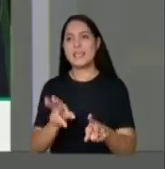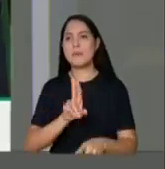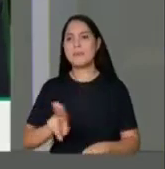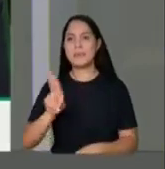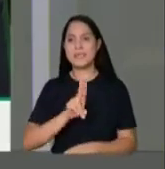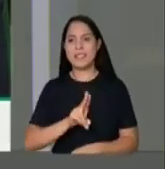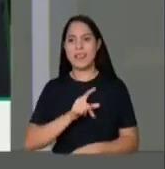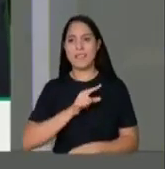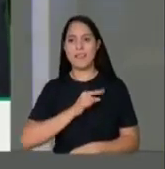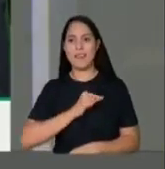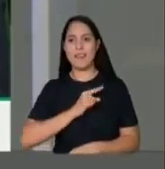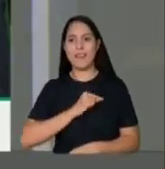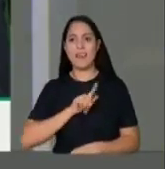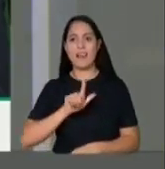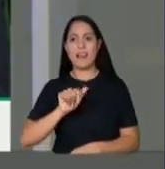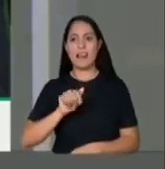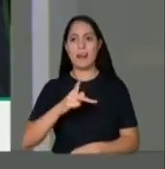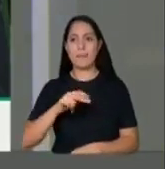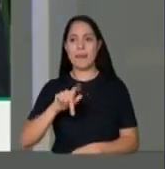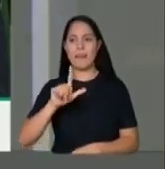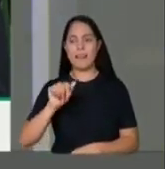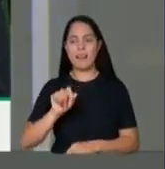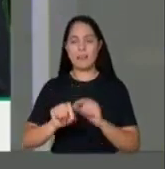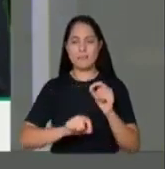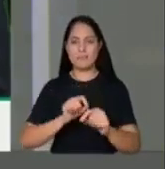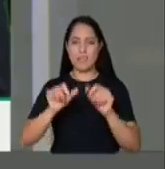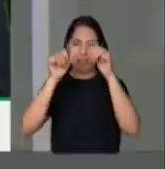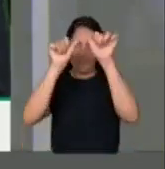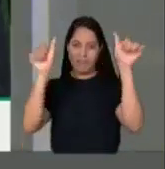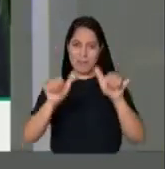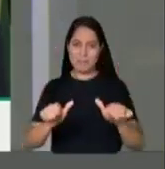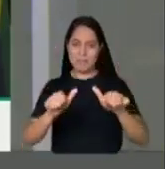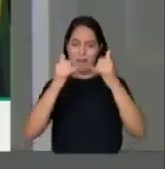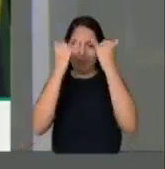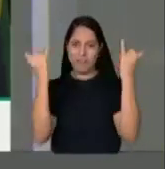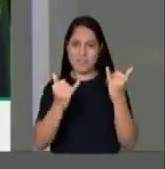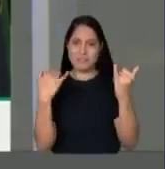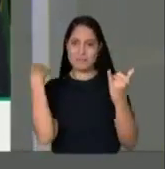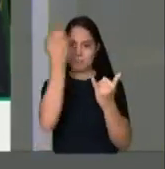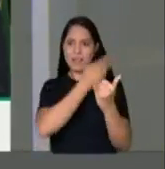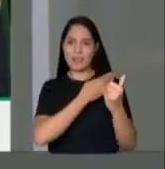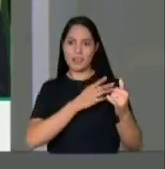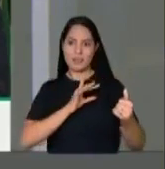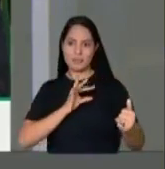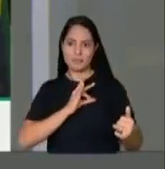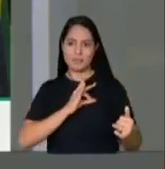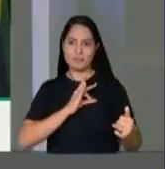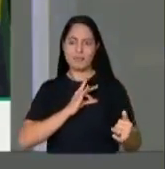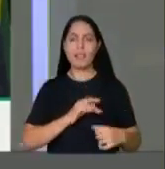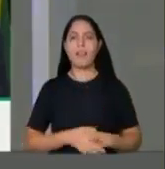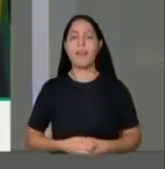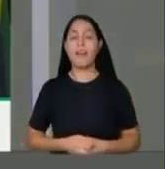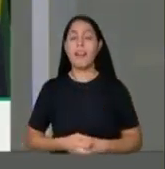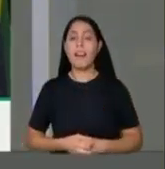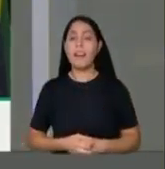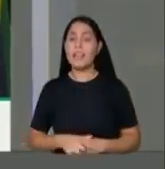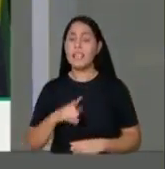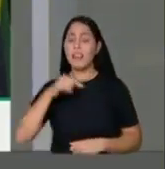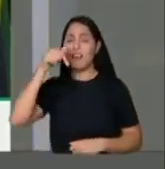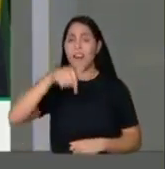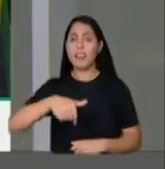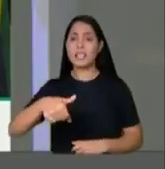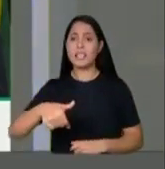lapela a Santinha de Nazaré a vida inteira, sendo um devoto e trouxe para cá para o Congresso toda essa